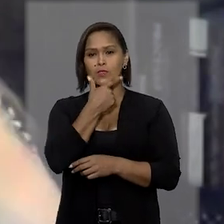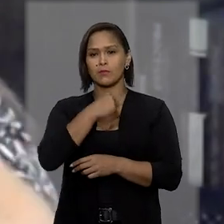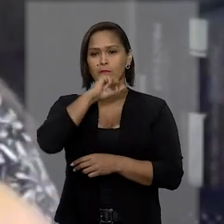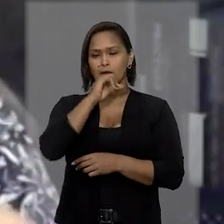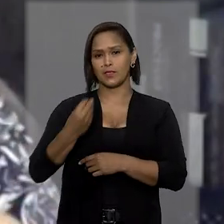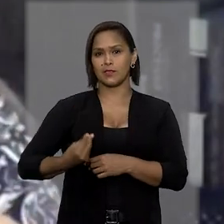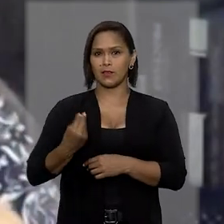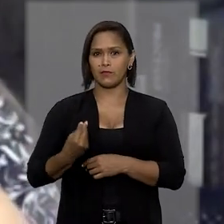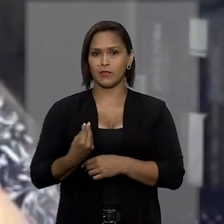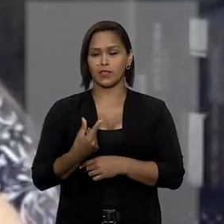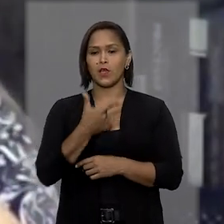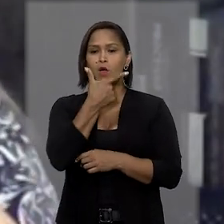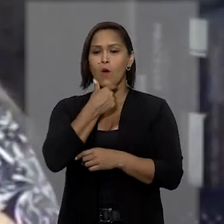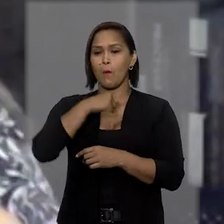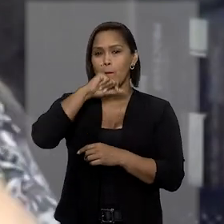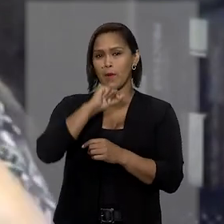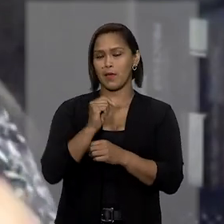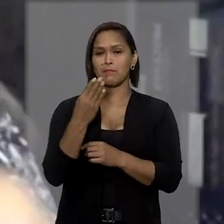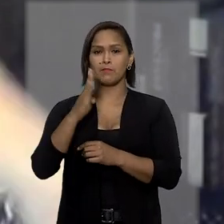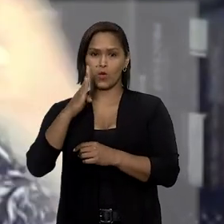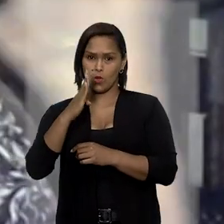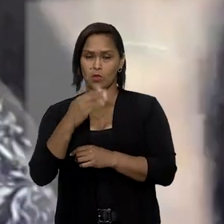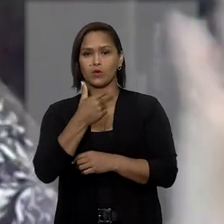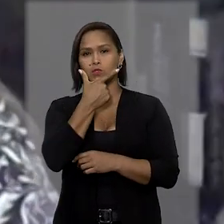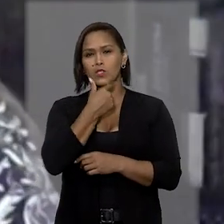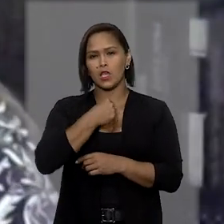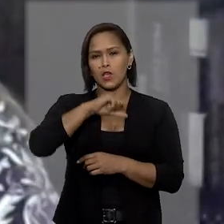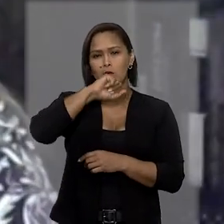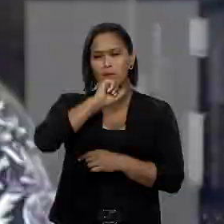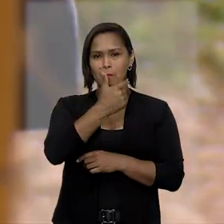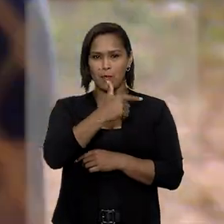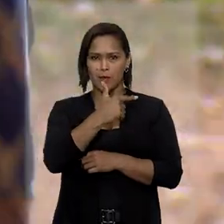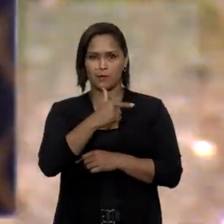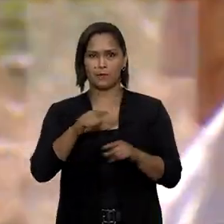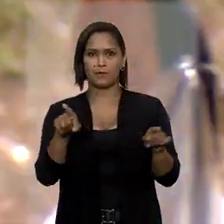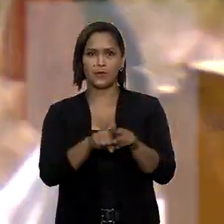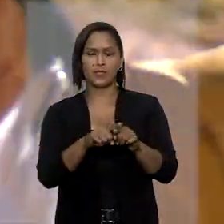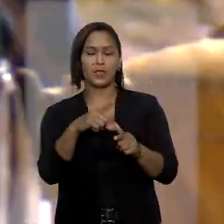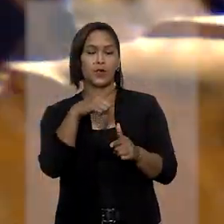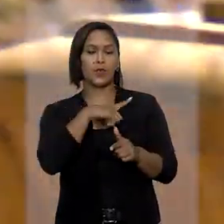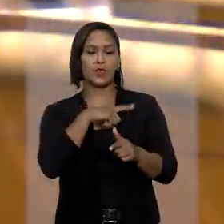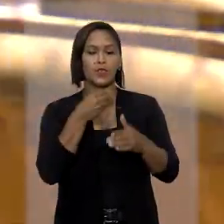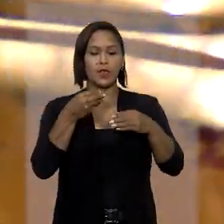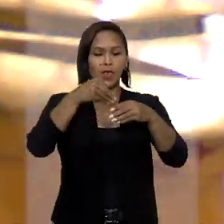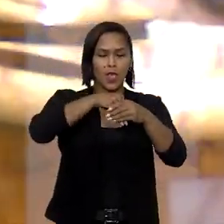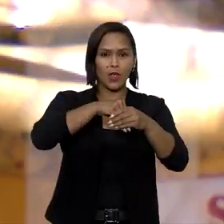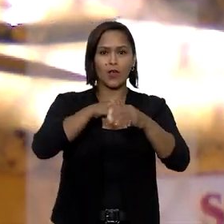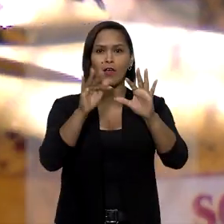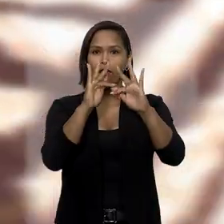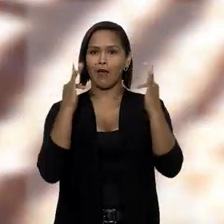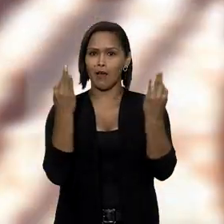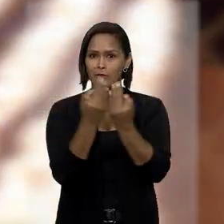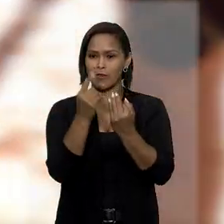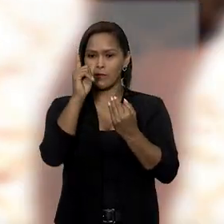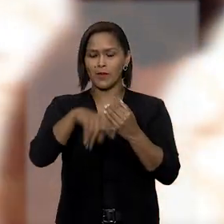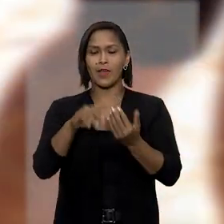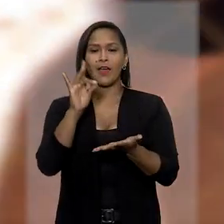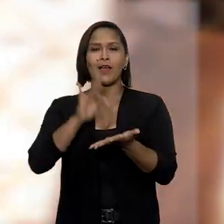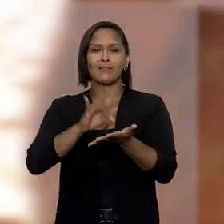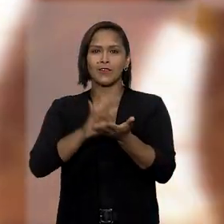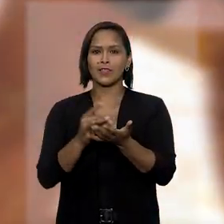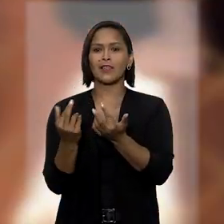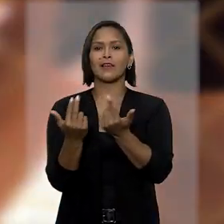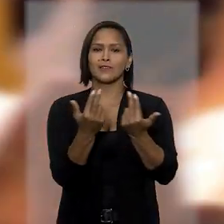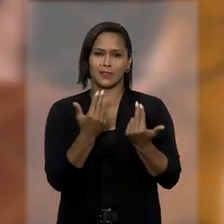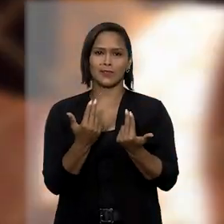na visão dele, o pai biológico e o pai sócio-afetivo. Então, dentro daquela família, a minha realidade é